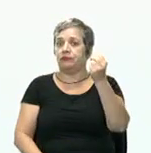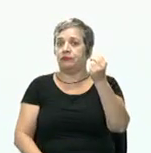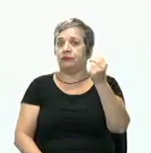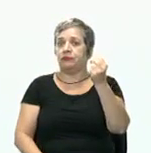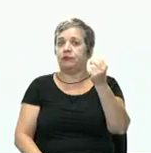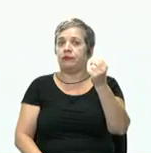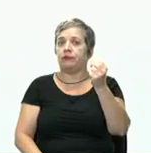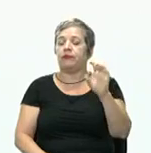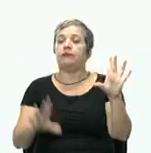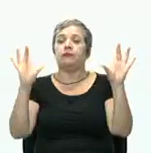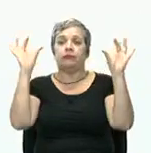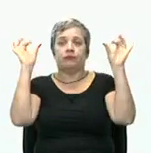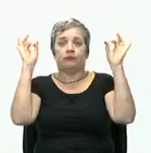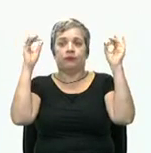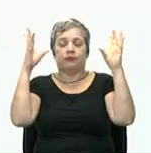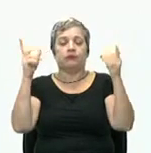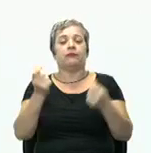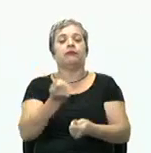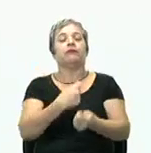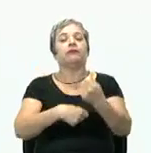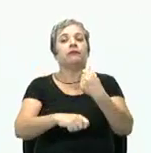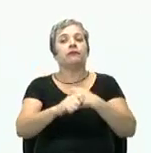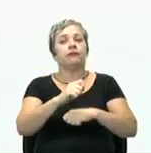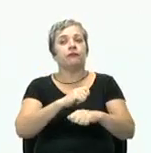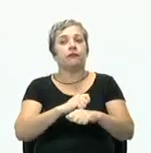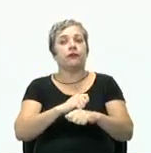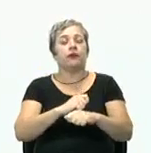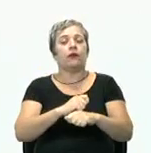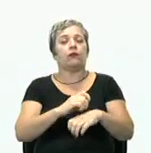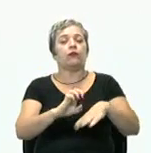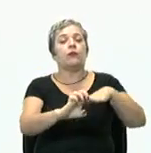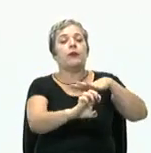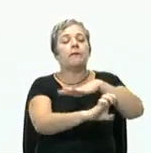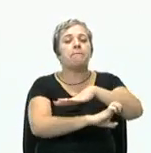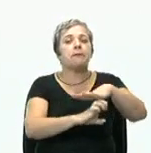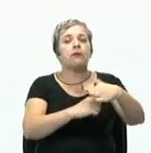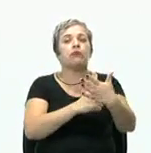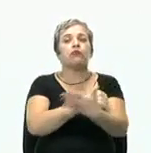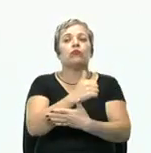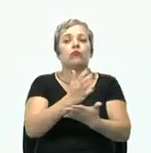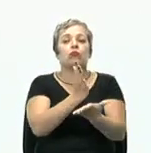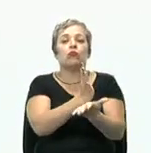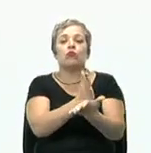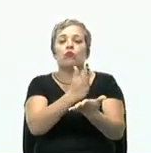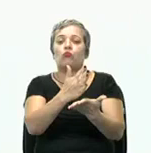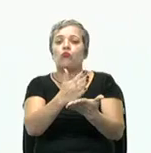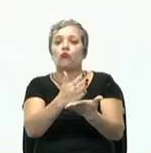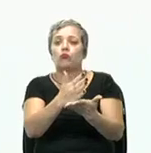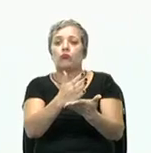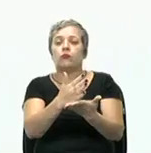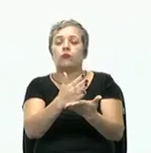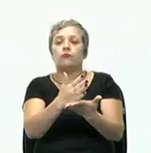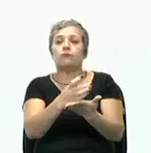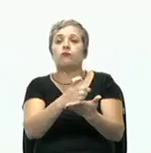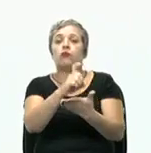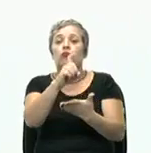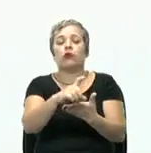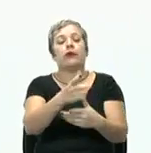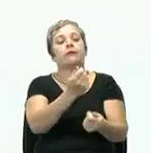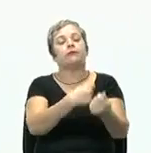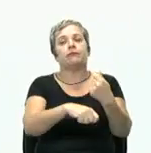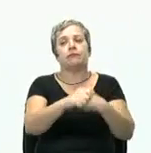Oito, especialização da administração. É uma organização que se baseia na separação entre a propriedade e a